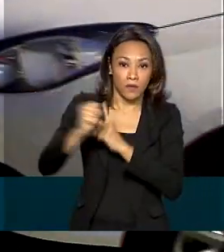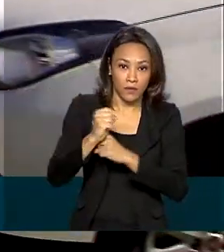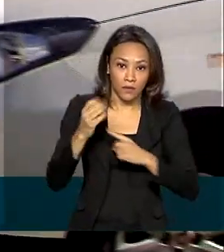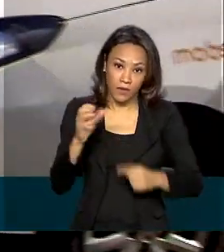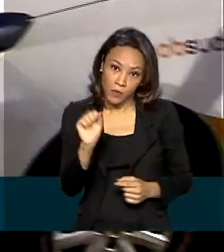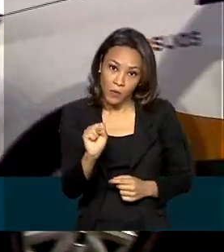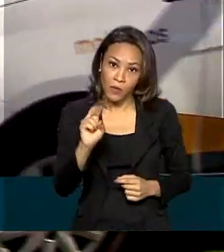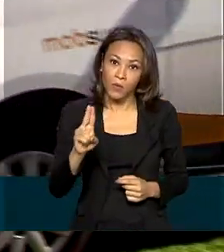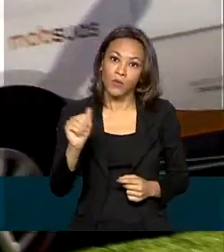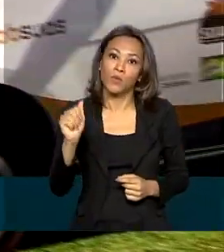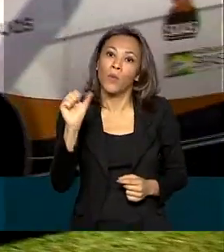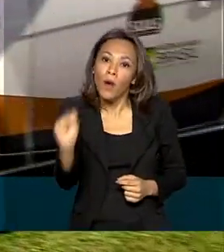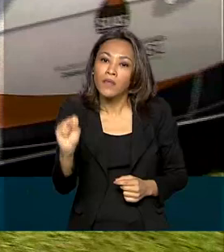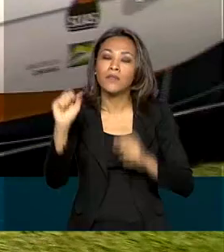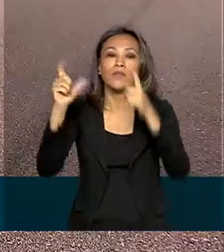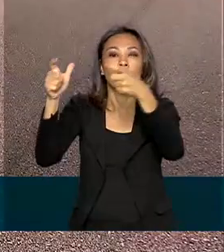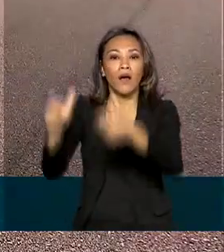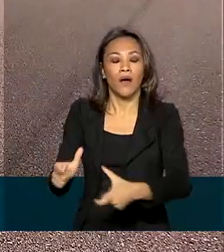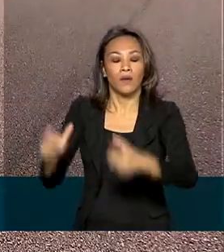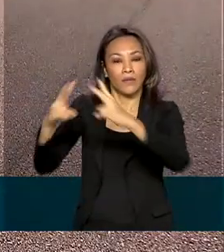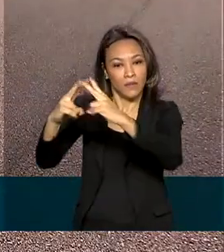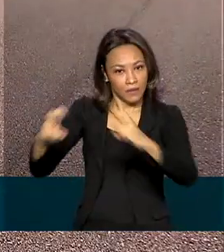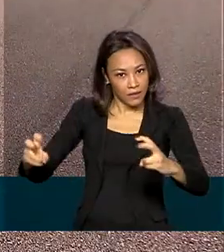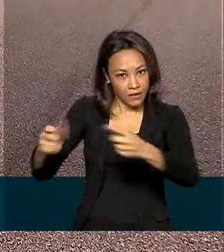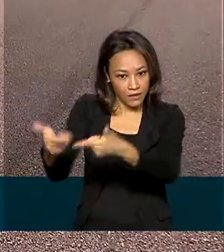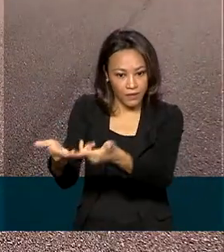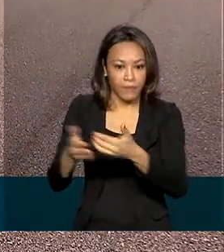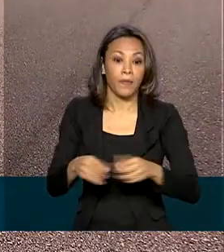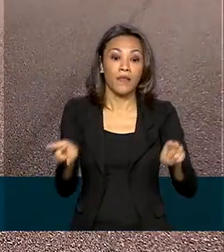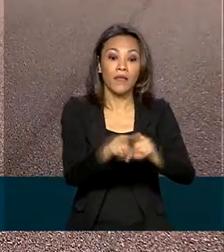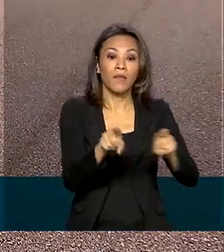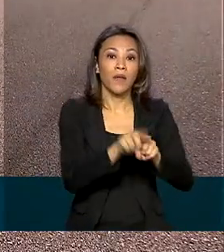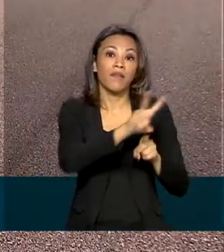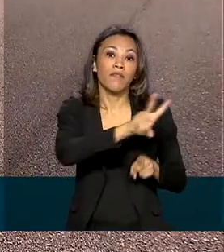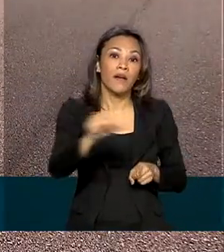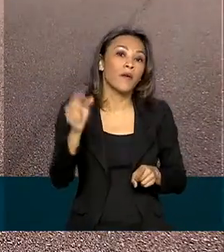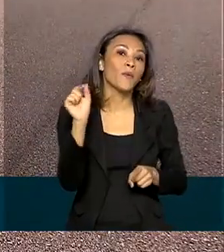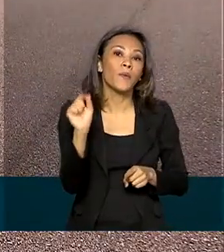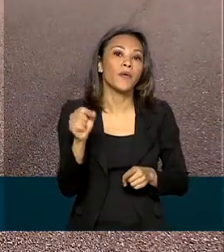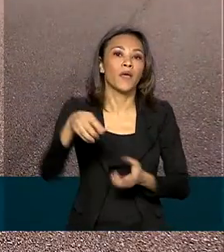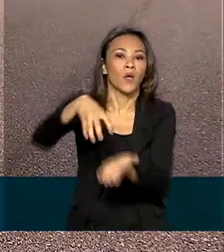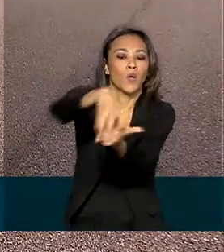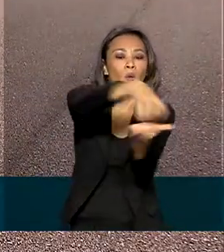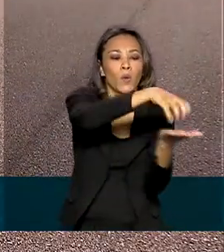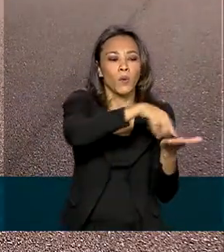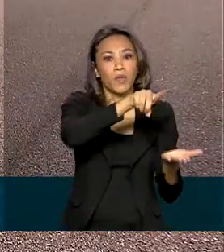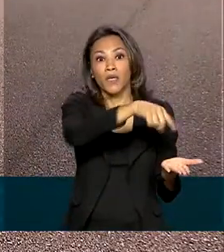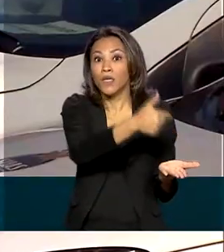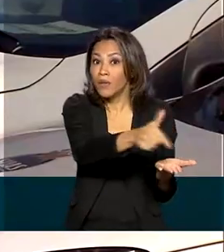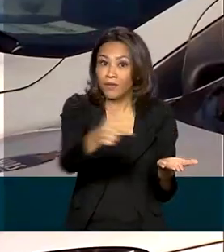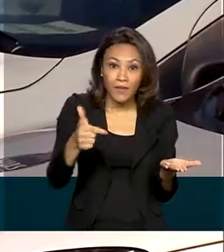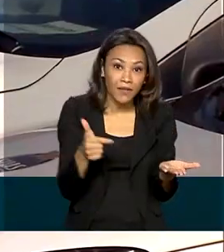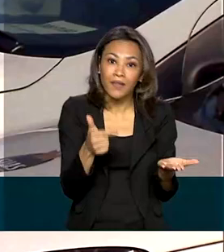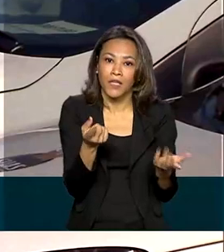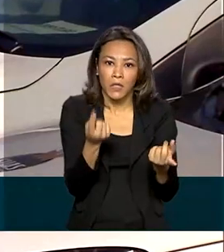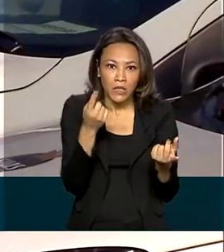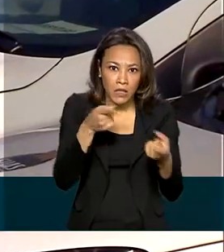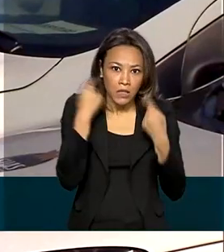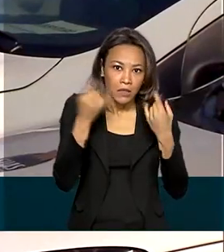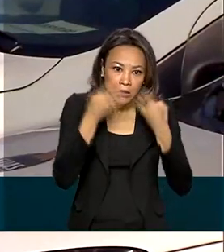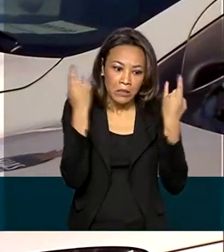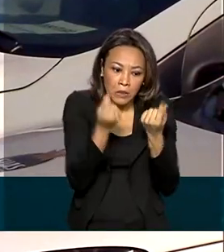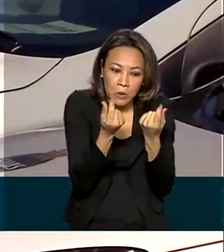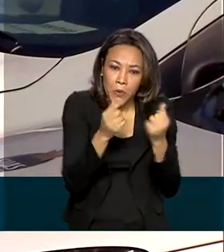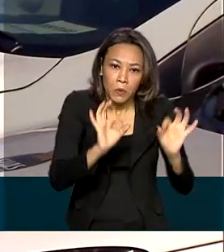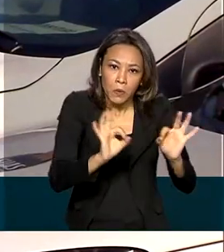Assistência Social, em Santa Catarina. Também serão beneficiadas organizações sem fins lucrativos e associações